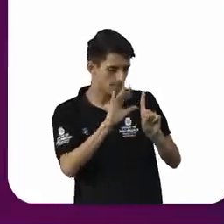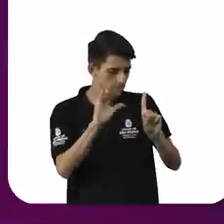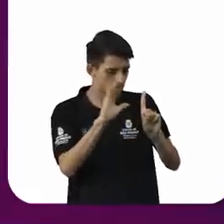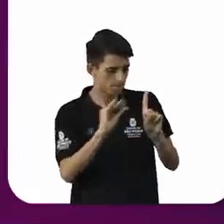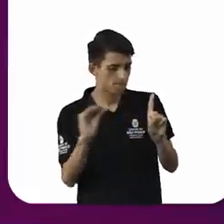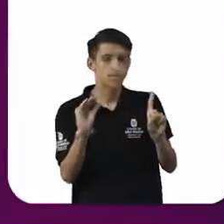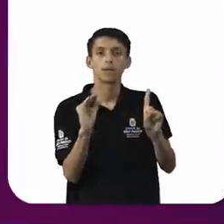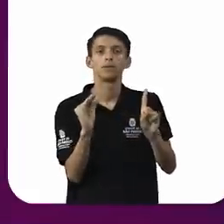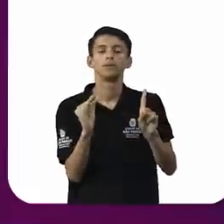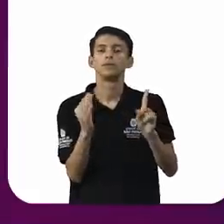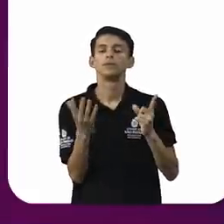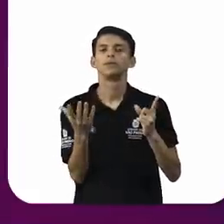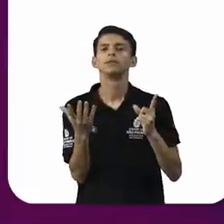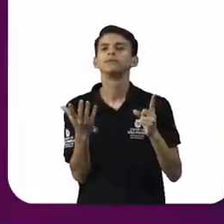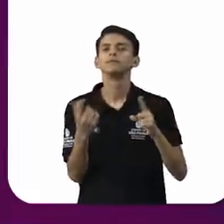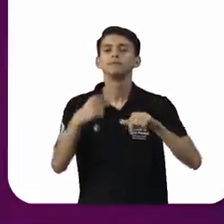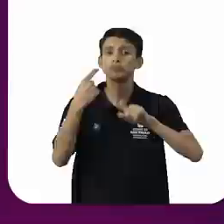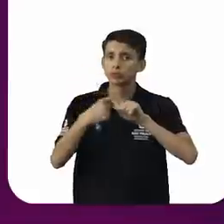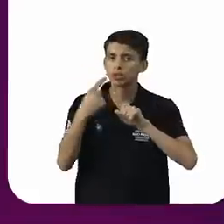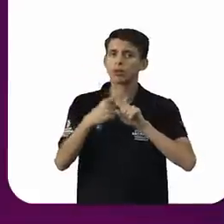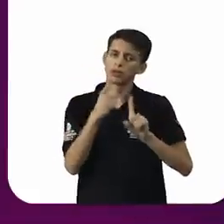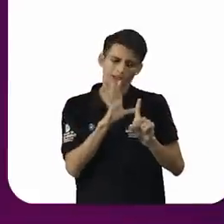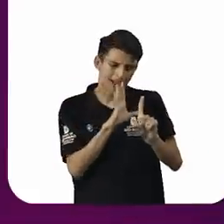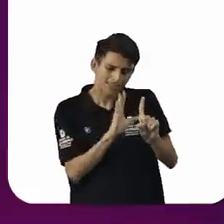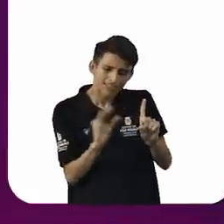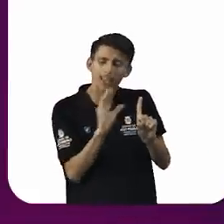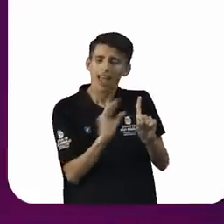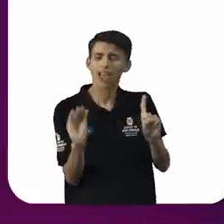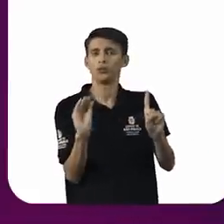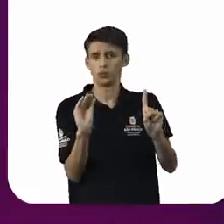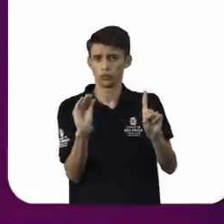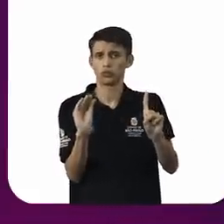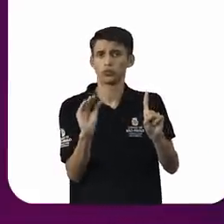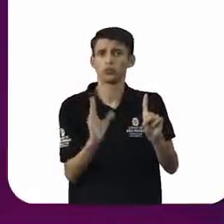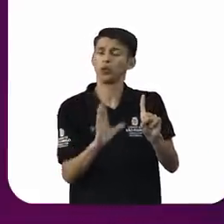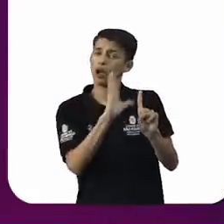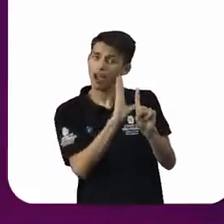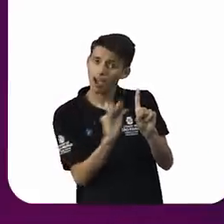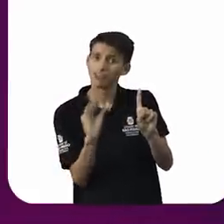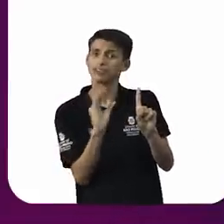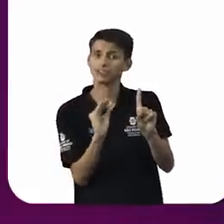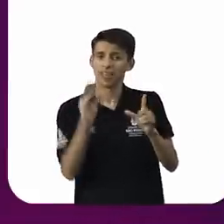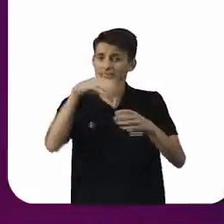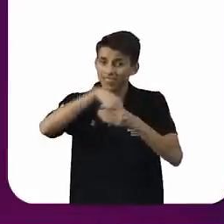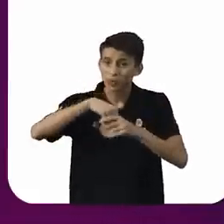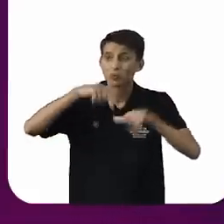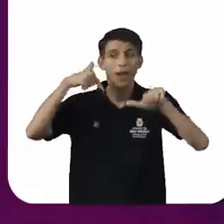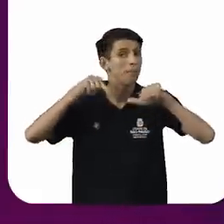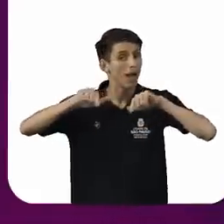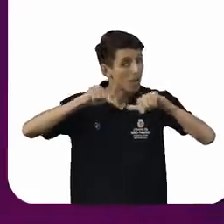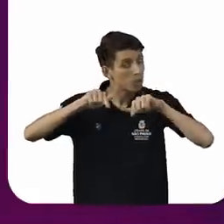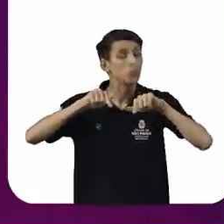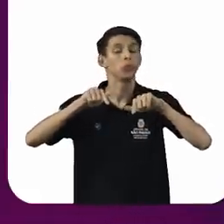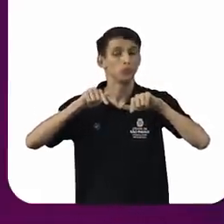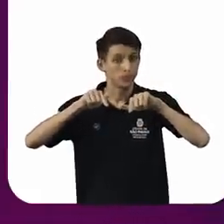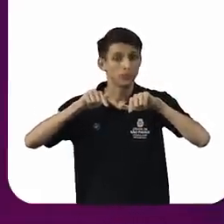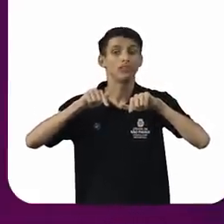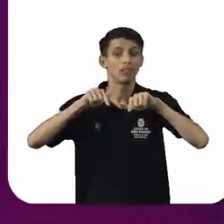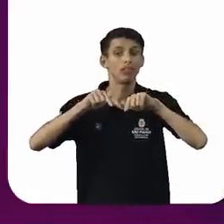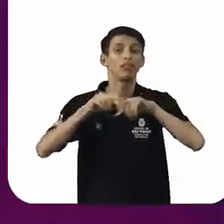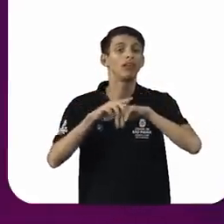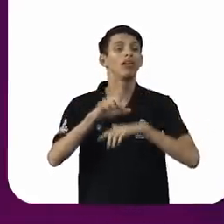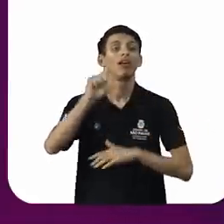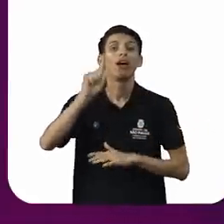sexual, melhor dizendo, o assédio sexual no ambiente de trabalho, ele justamente é uma expressão